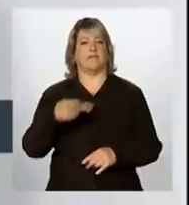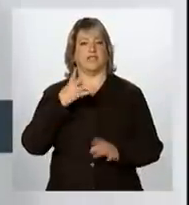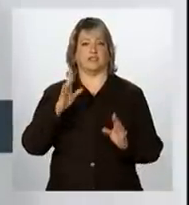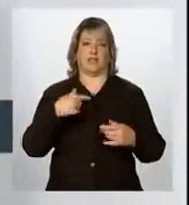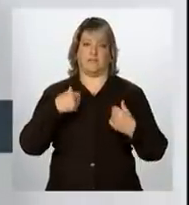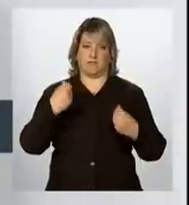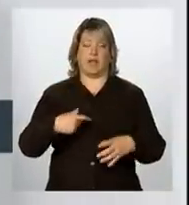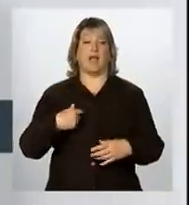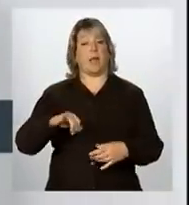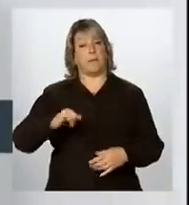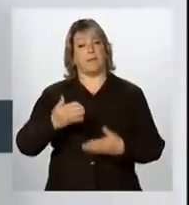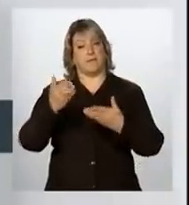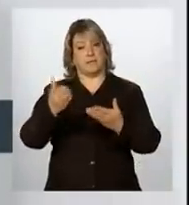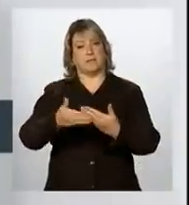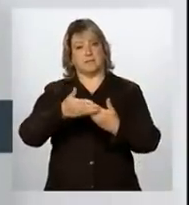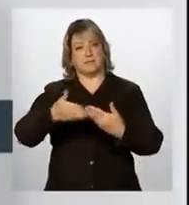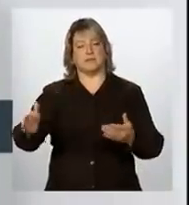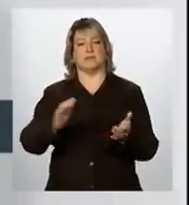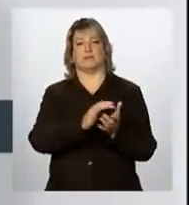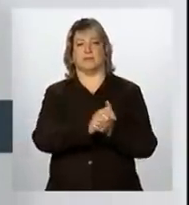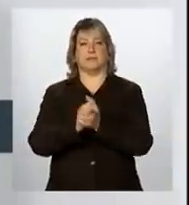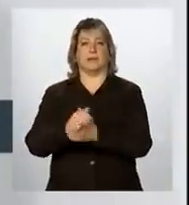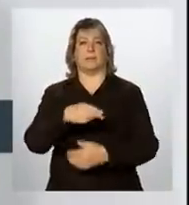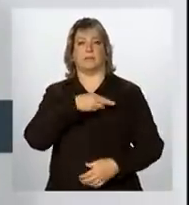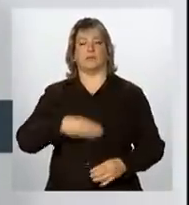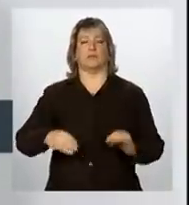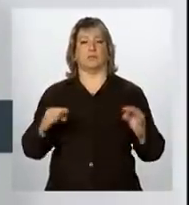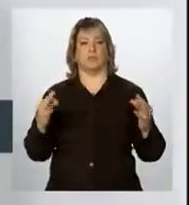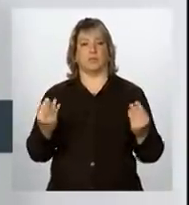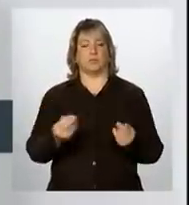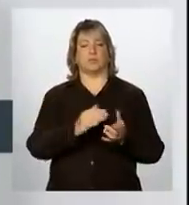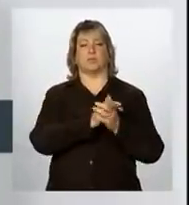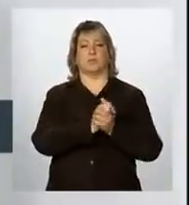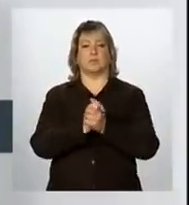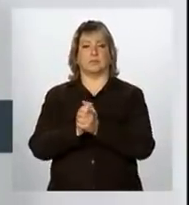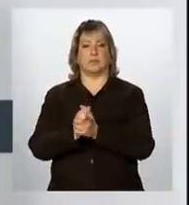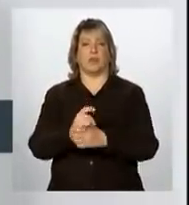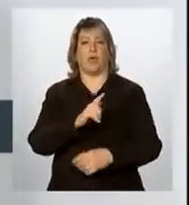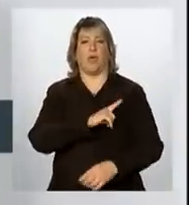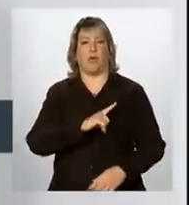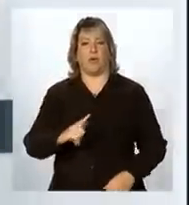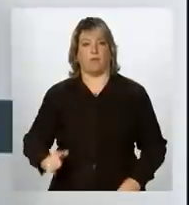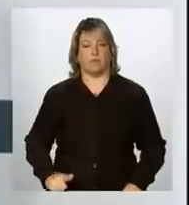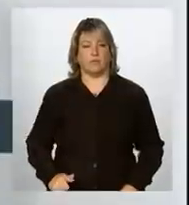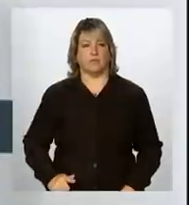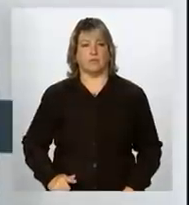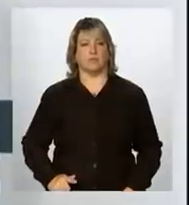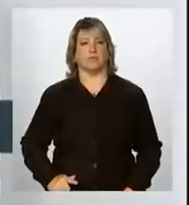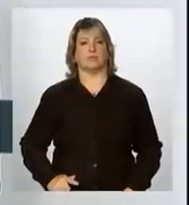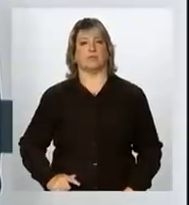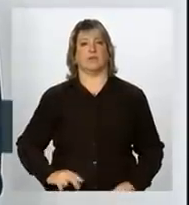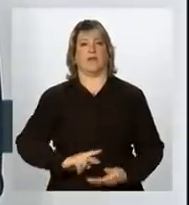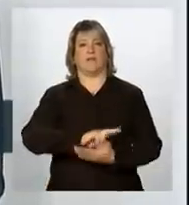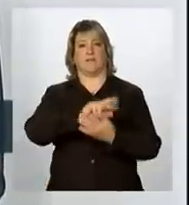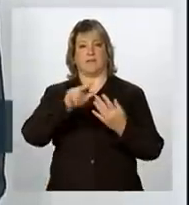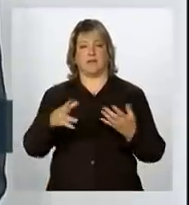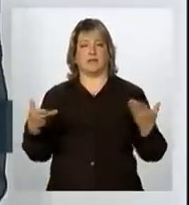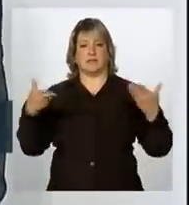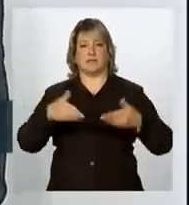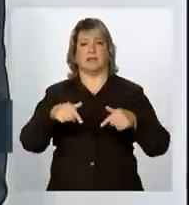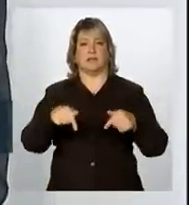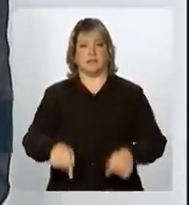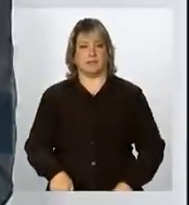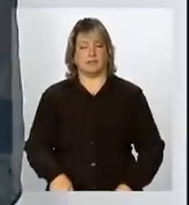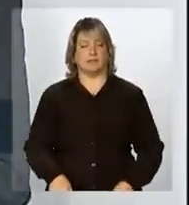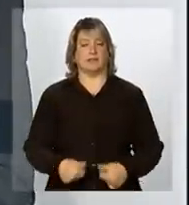os colegas ministros, equipe de governo como um todo, cumprimentando também o governador Colombo, governador Pezão, senhores parlamentares